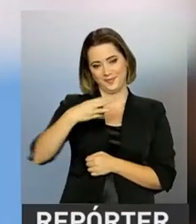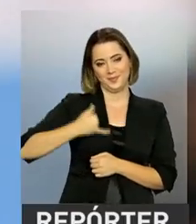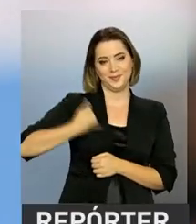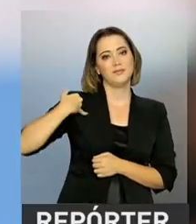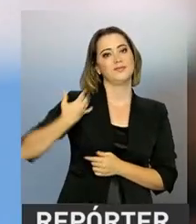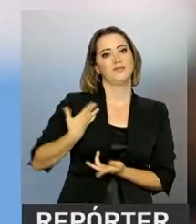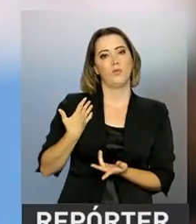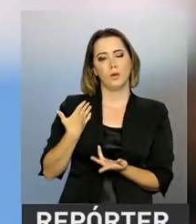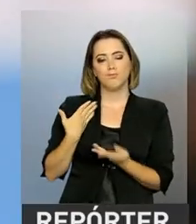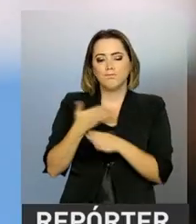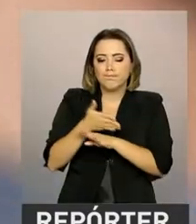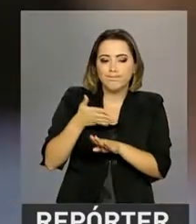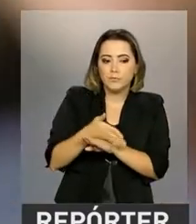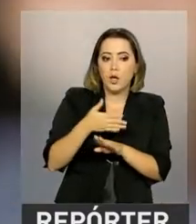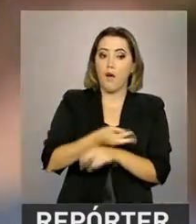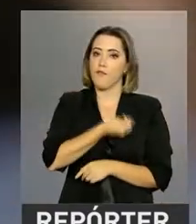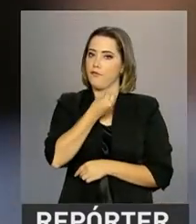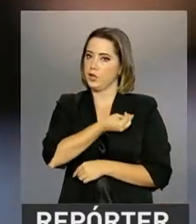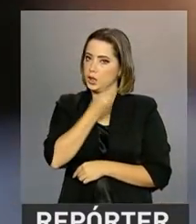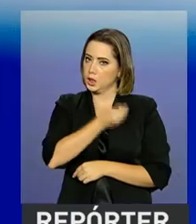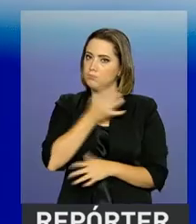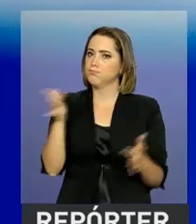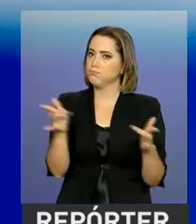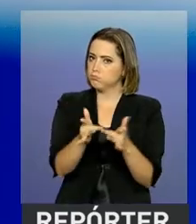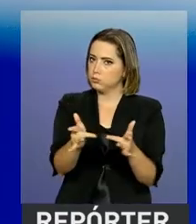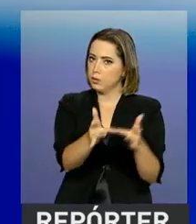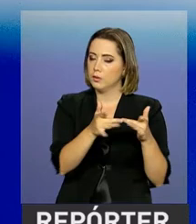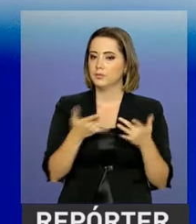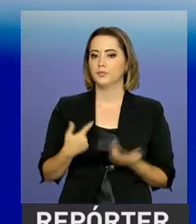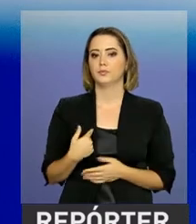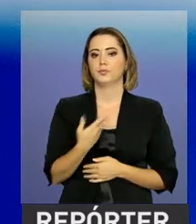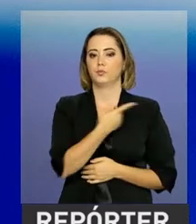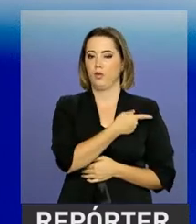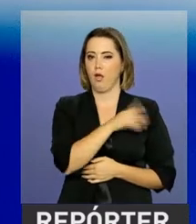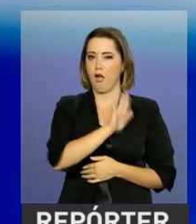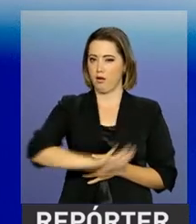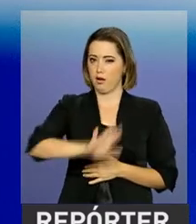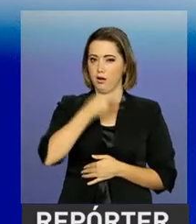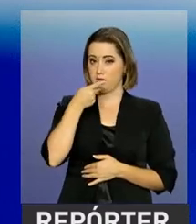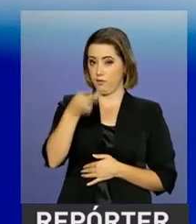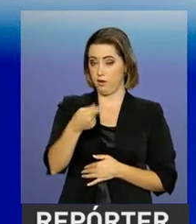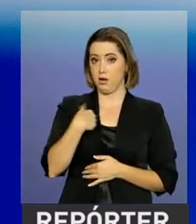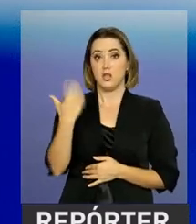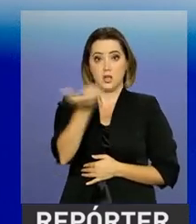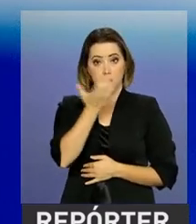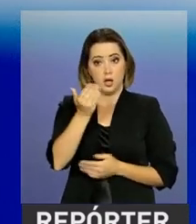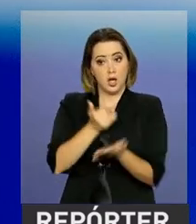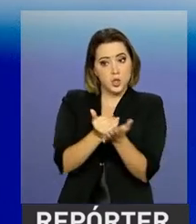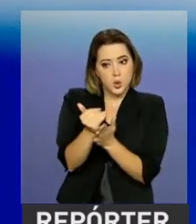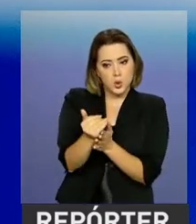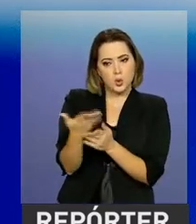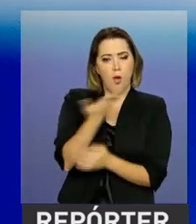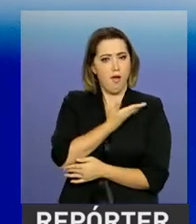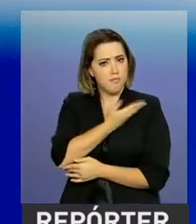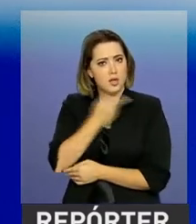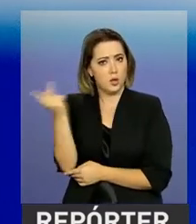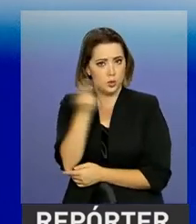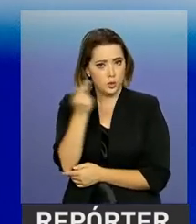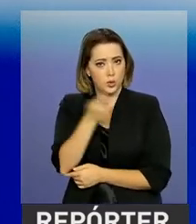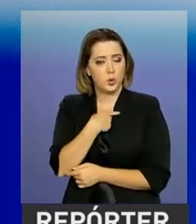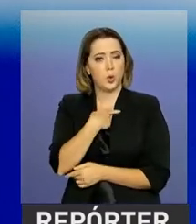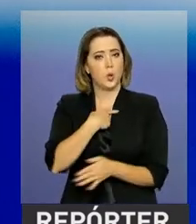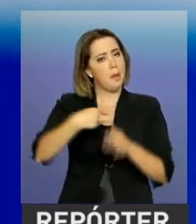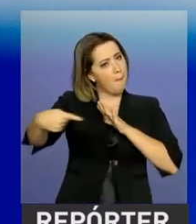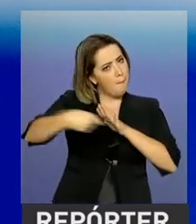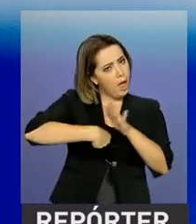participam ativamente da vida da garota. Eu quero continuar com esses dois, porque eles são importantes, eles me ajudam, perguntam da